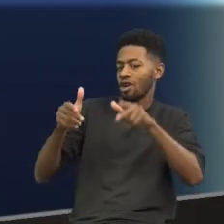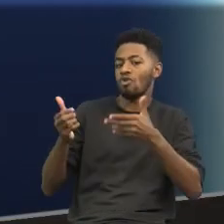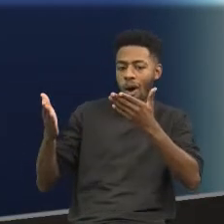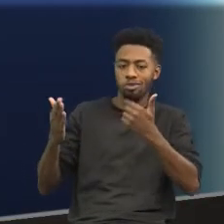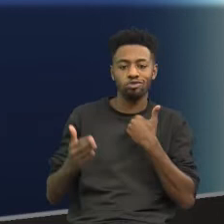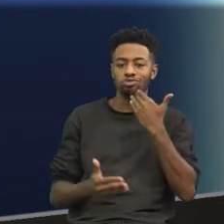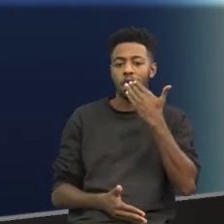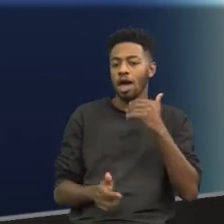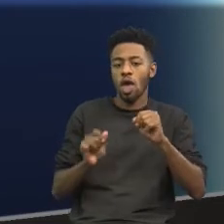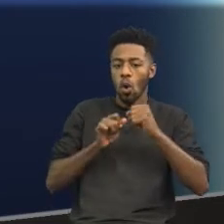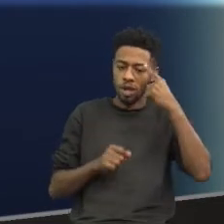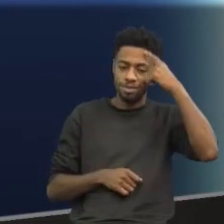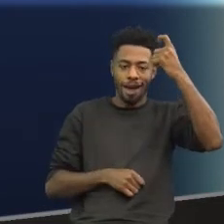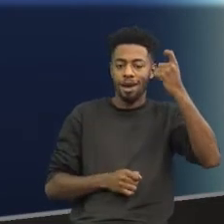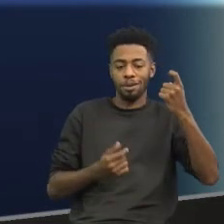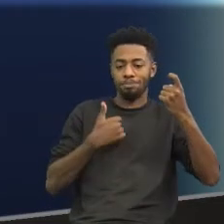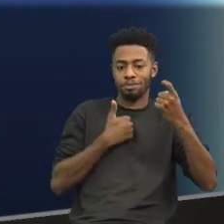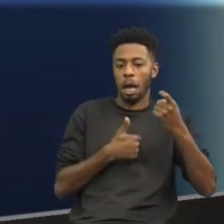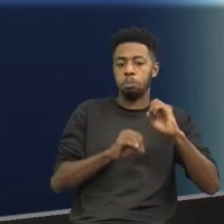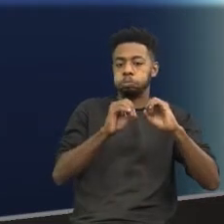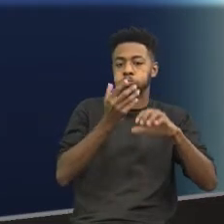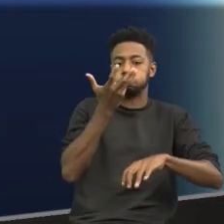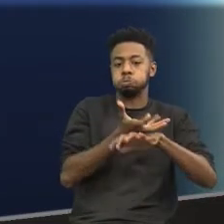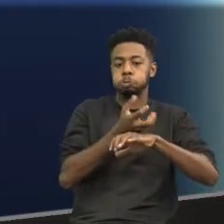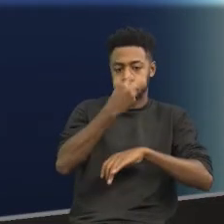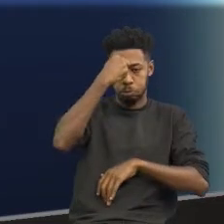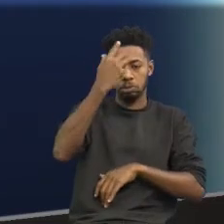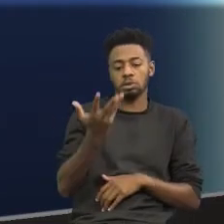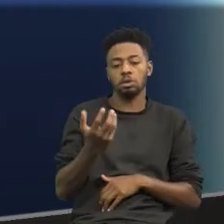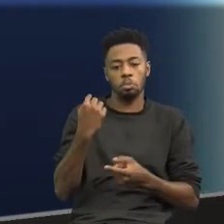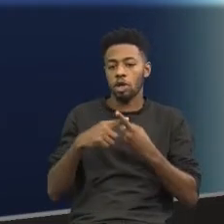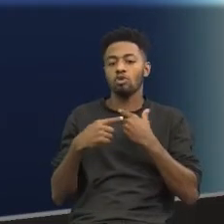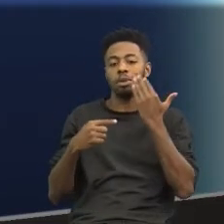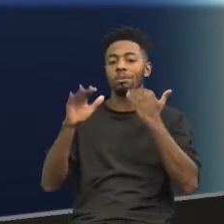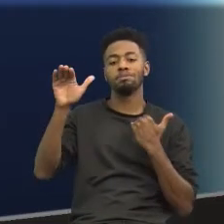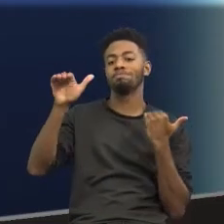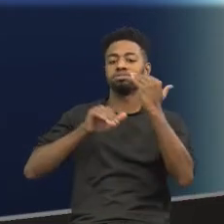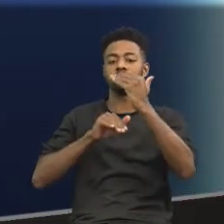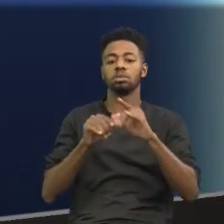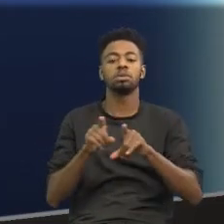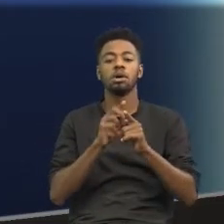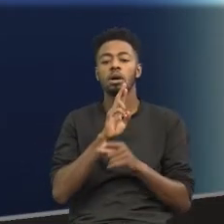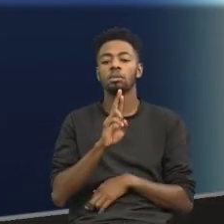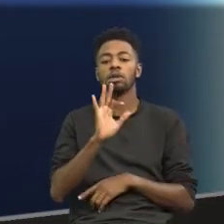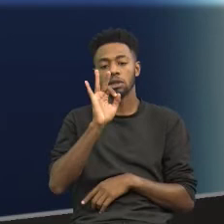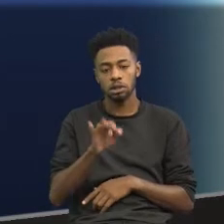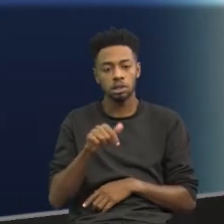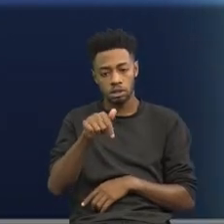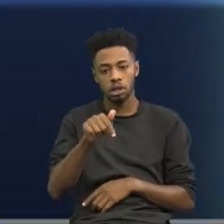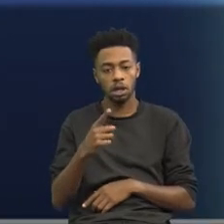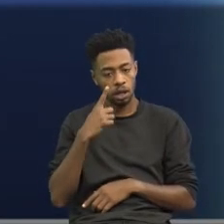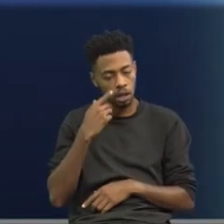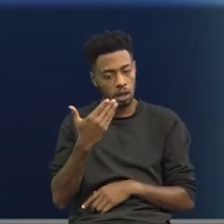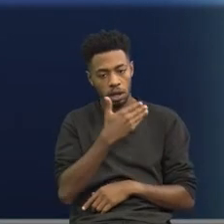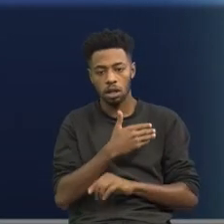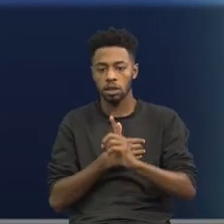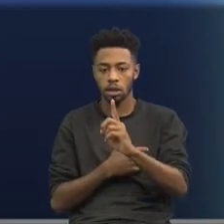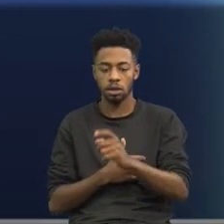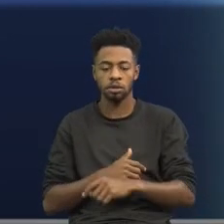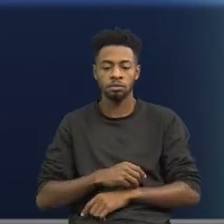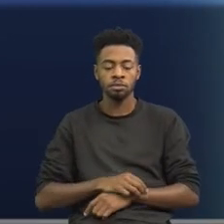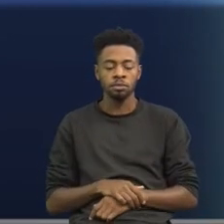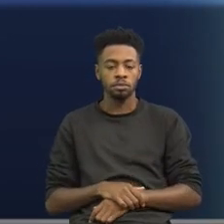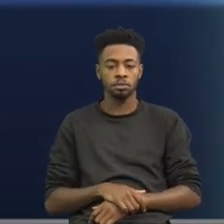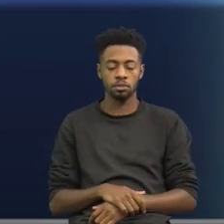pintor inseguro e, até certo ponto, também despeitado. Portanto, a questão número sete, a resposta é letra D,